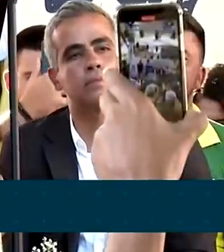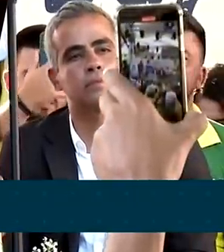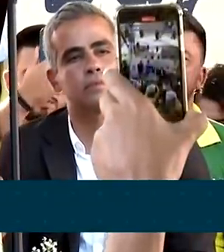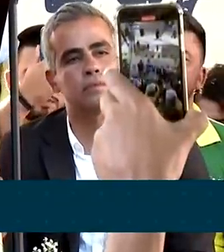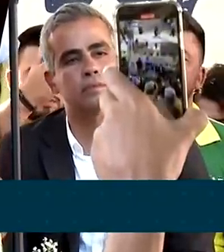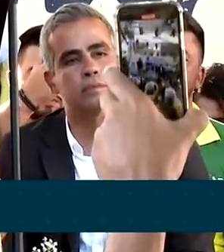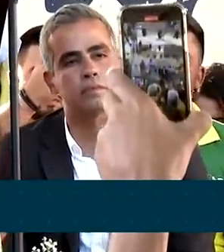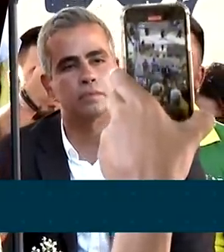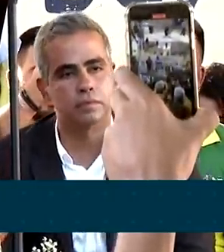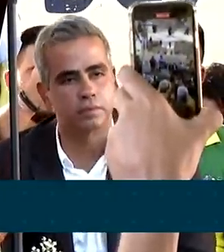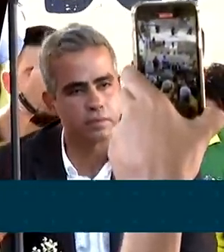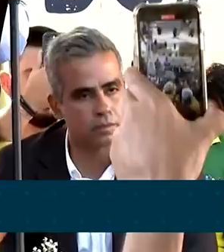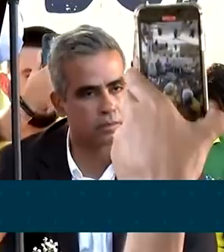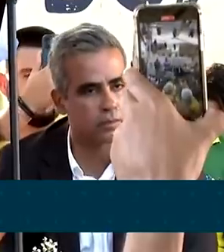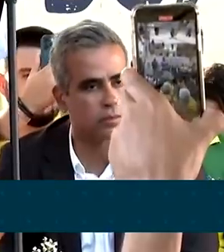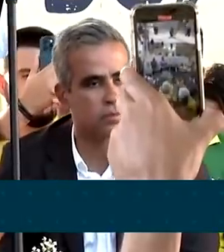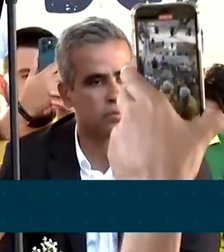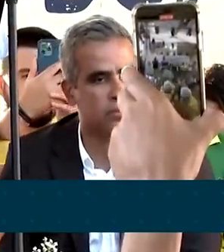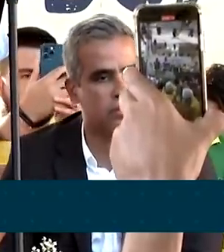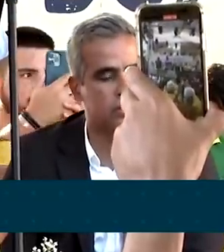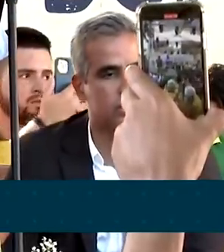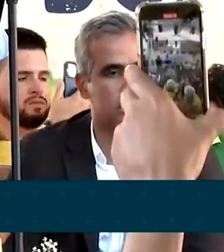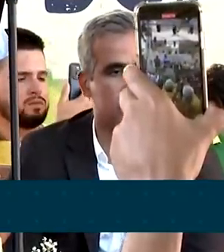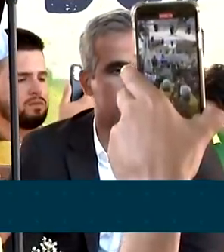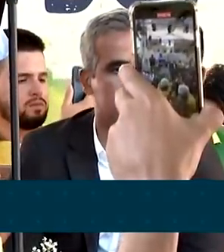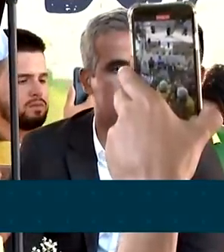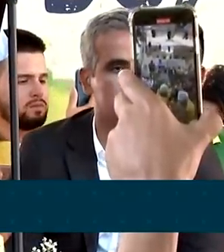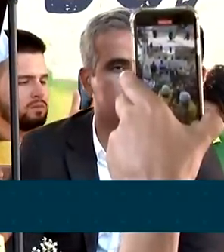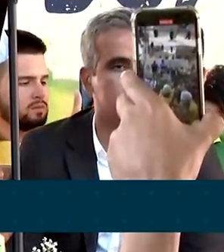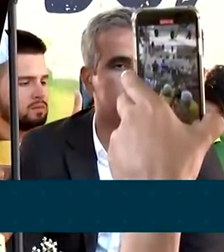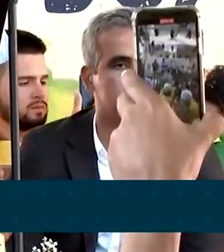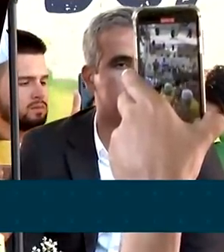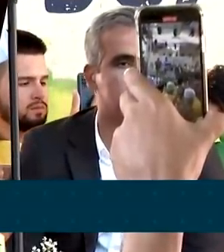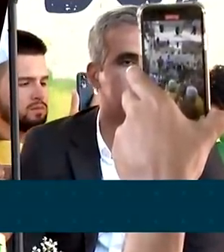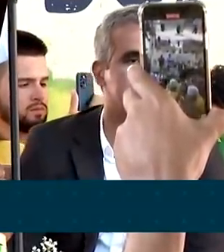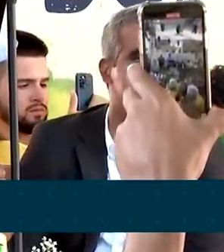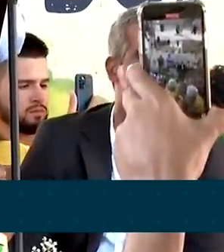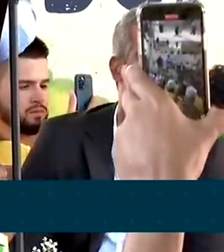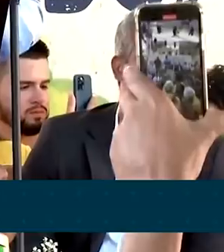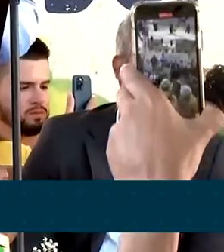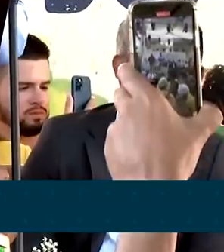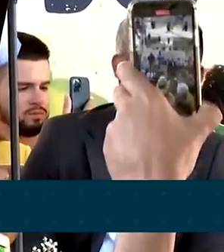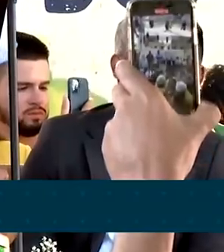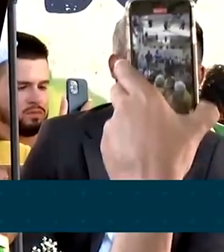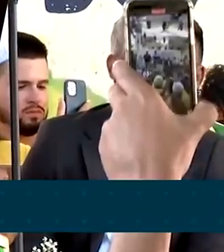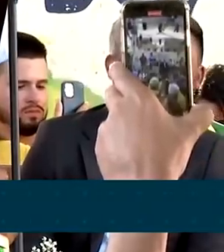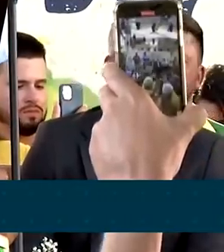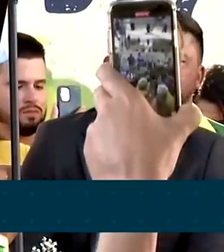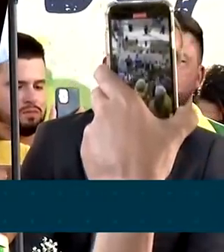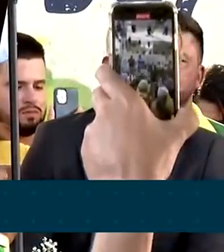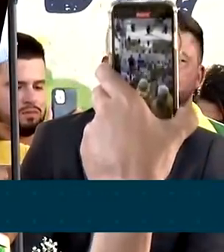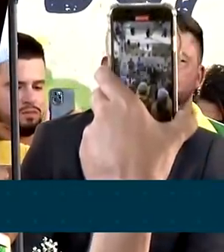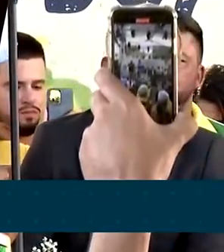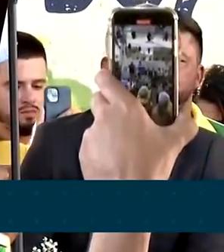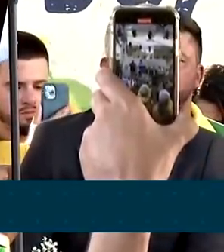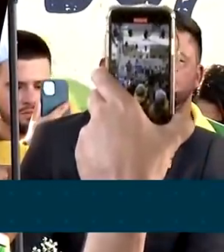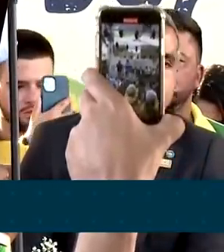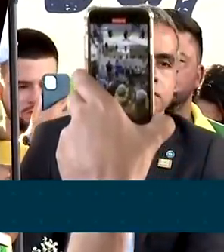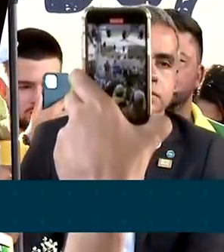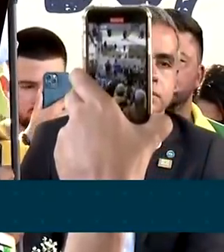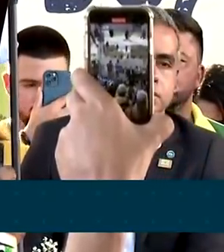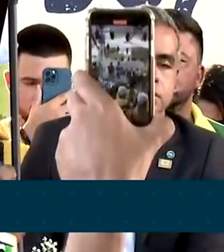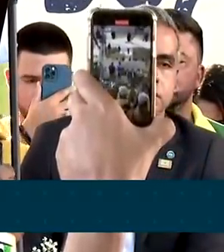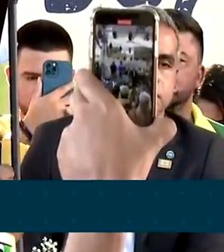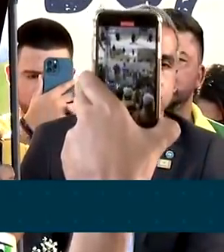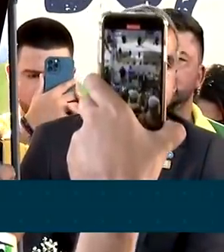raça, a mesma nacionalidade. E nós, cada vez mais, queremos unir os nossos povos. Jamais